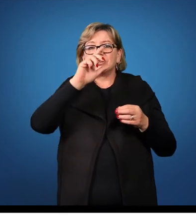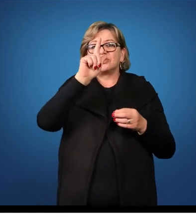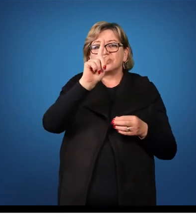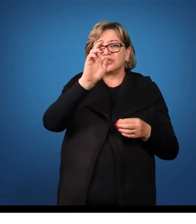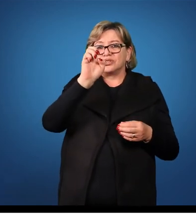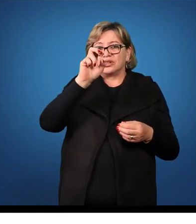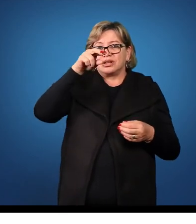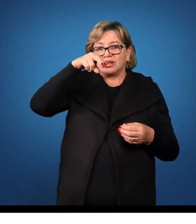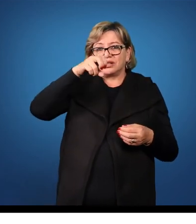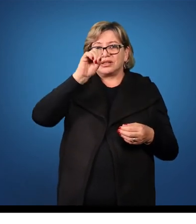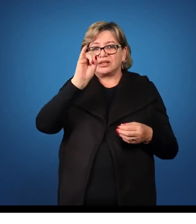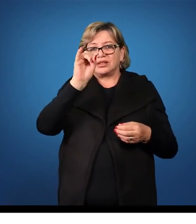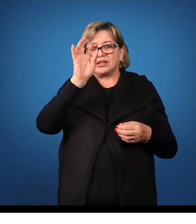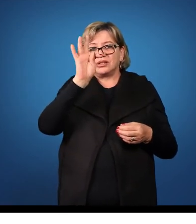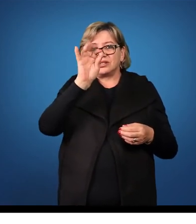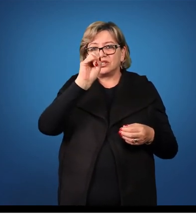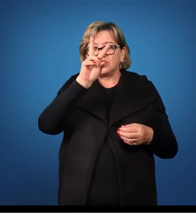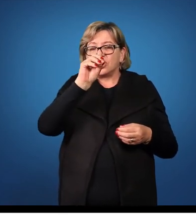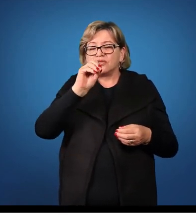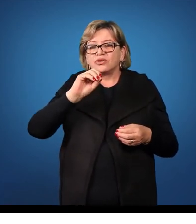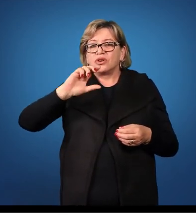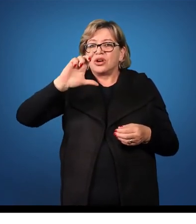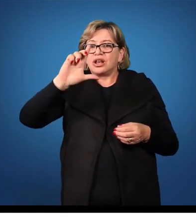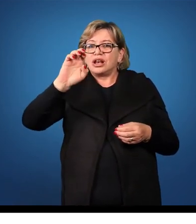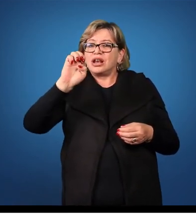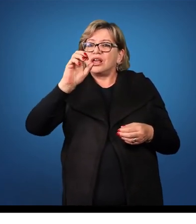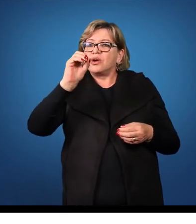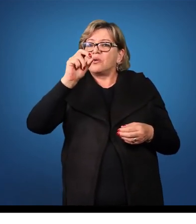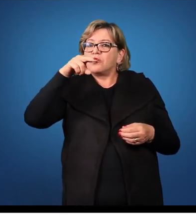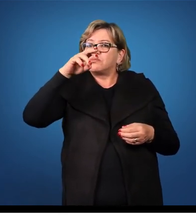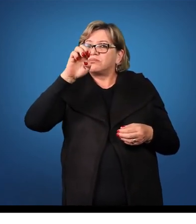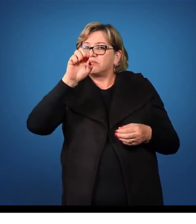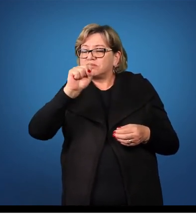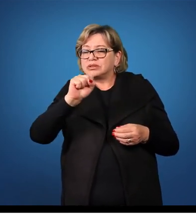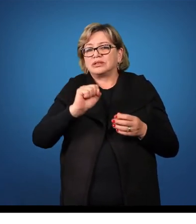No dativo, LEONE.